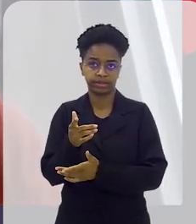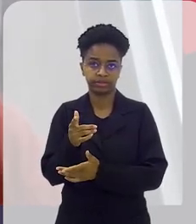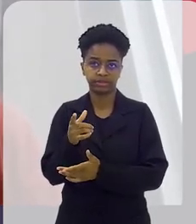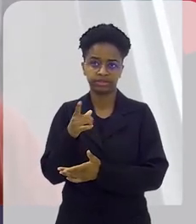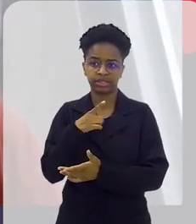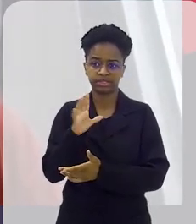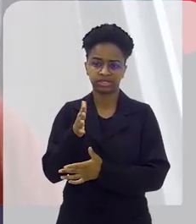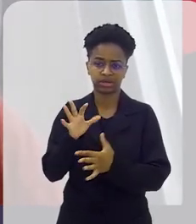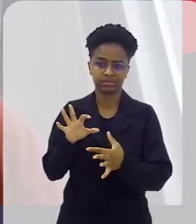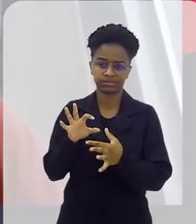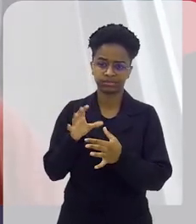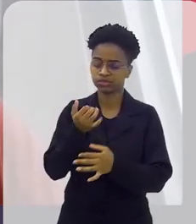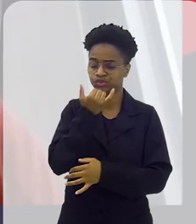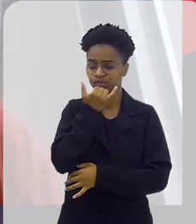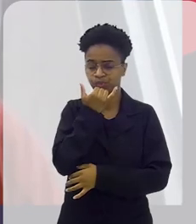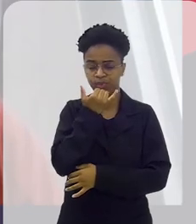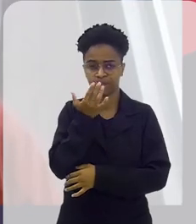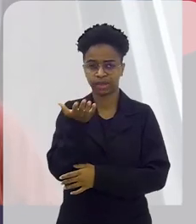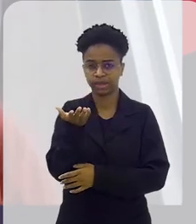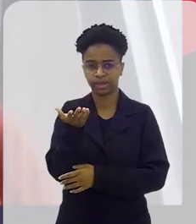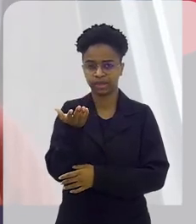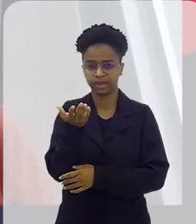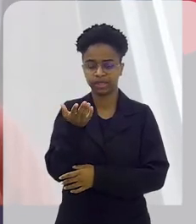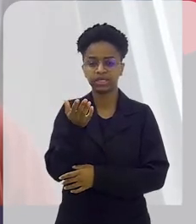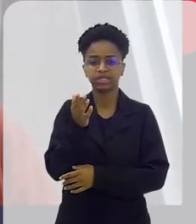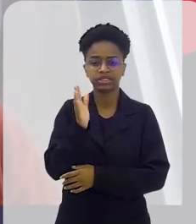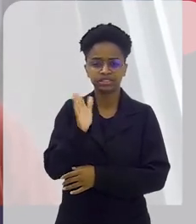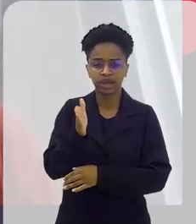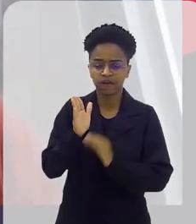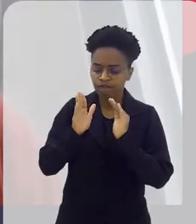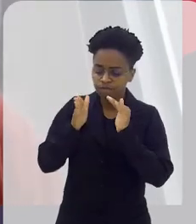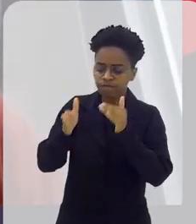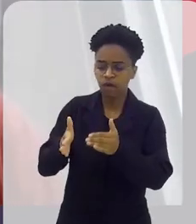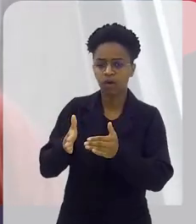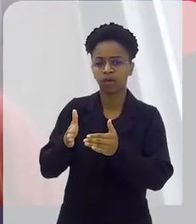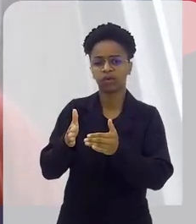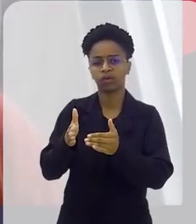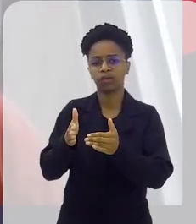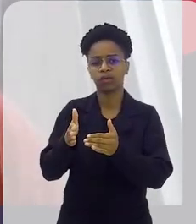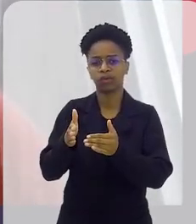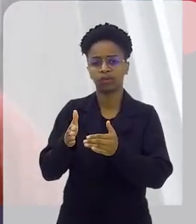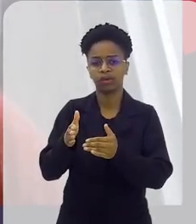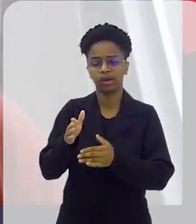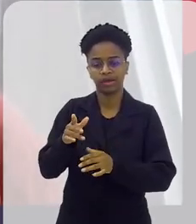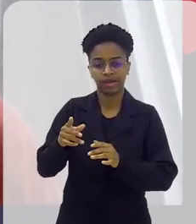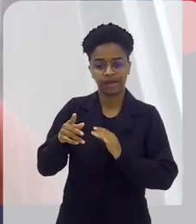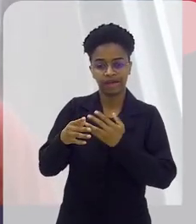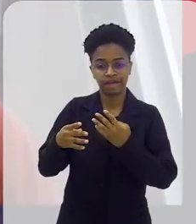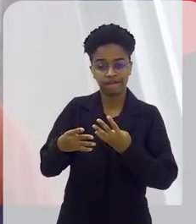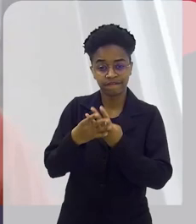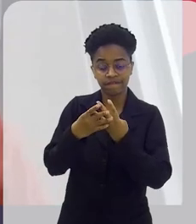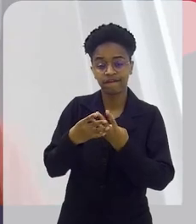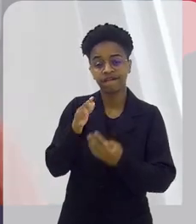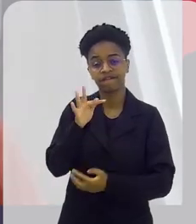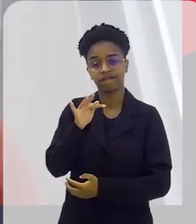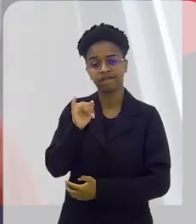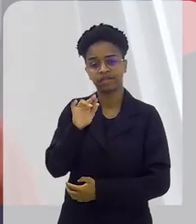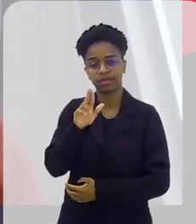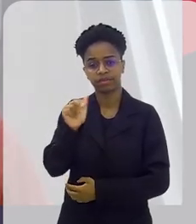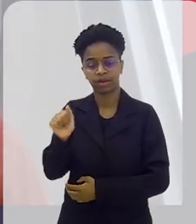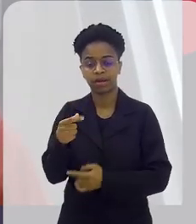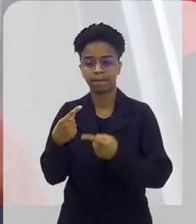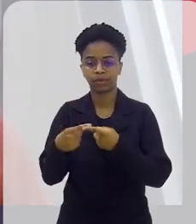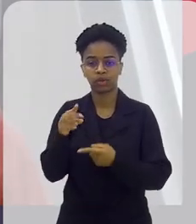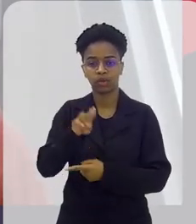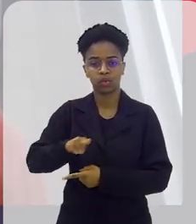voltado diretamente para a própria fibra, porque você está usando